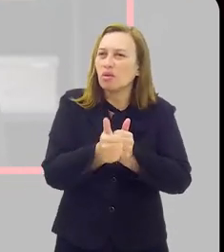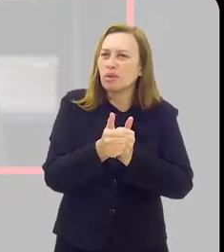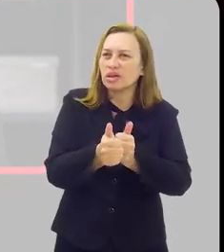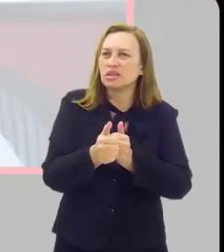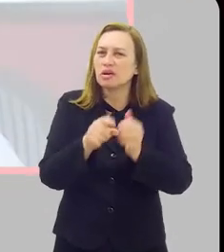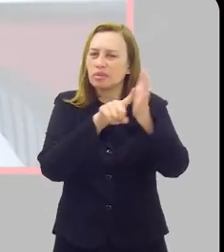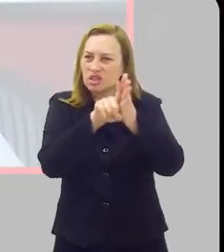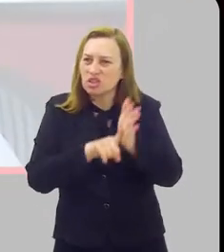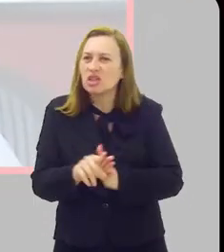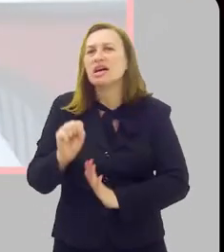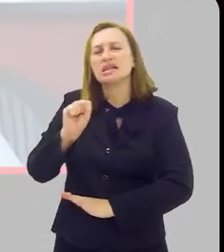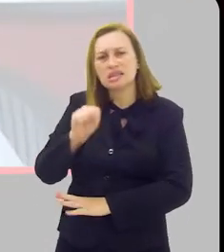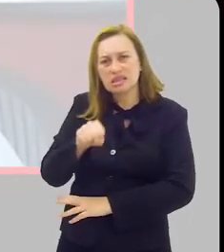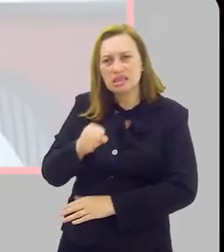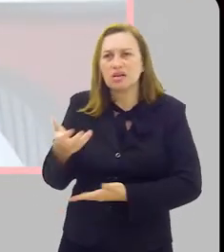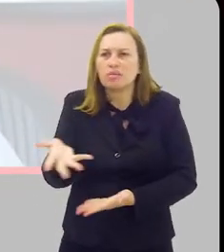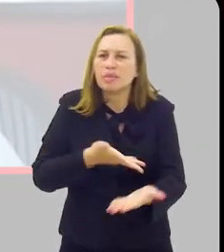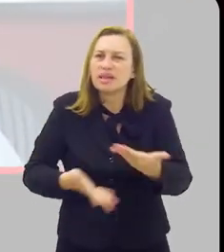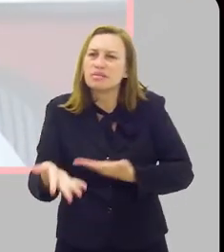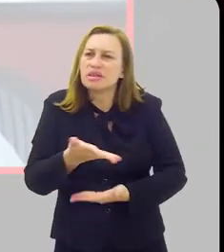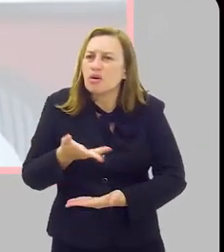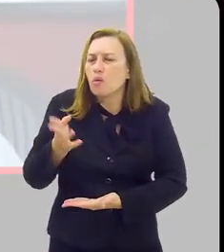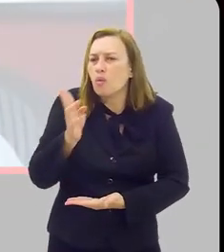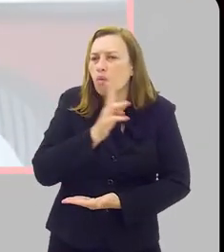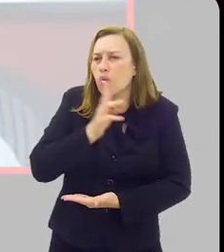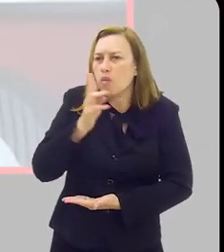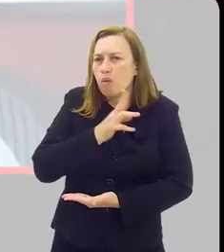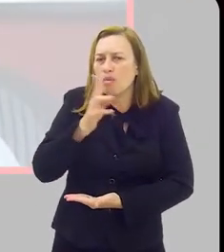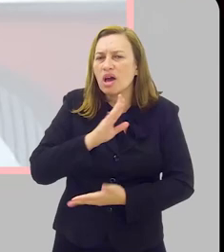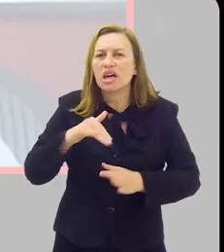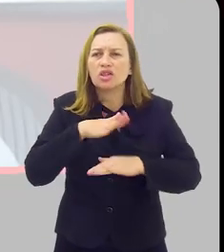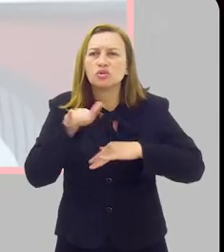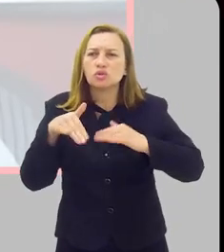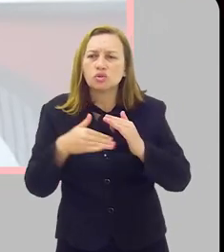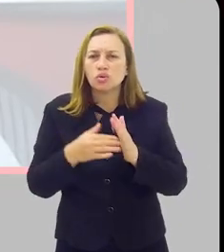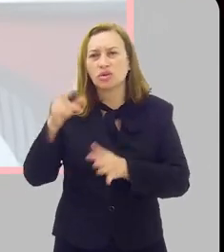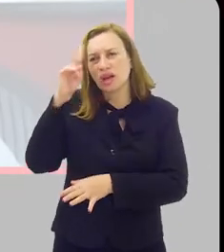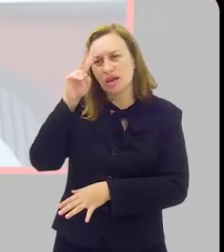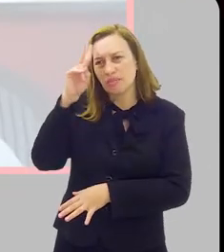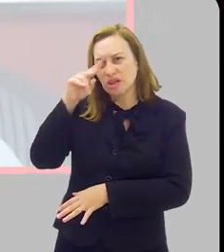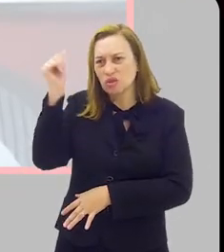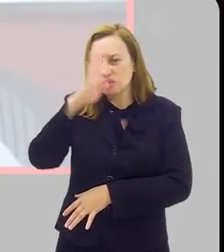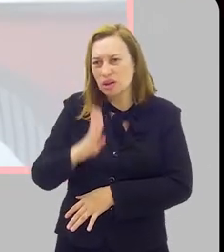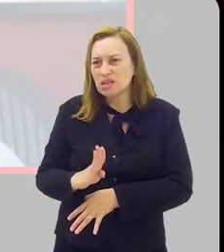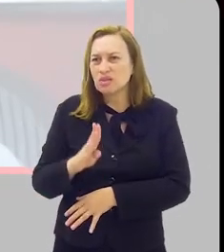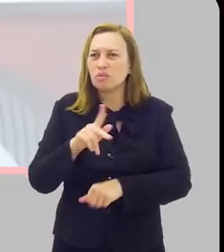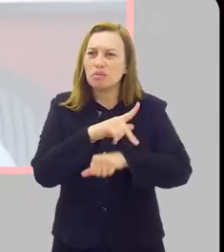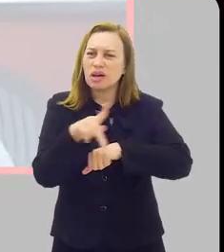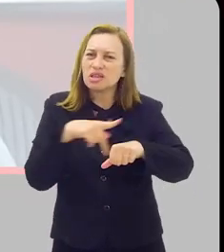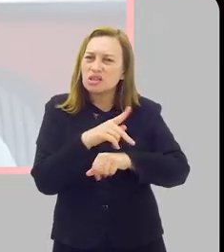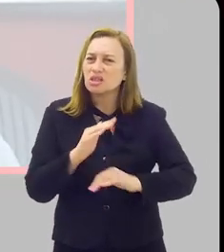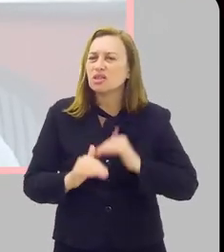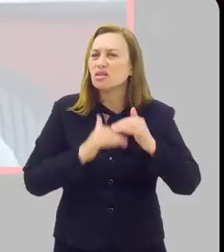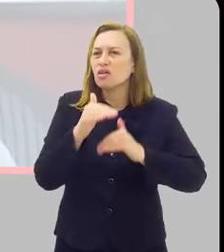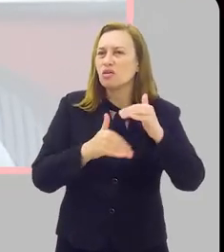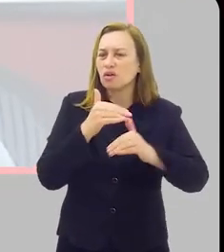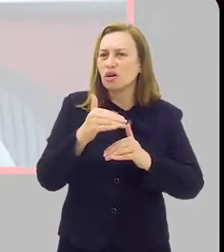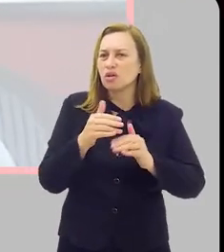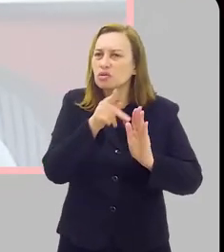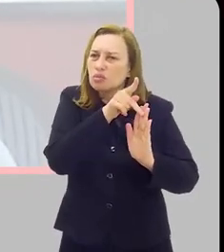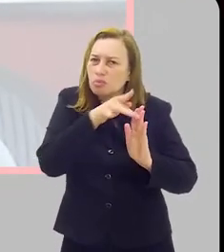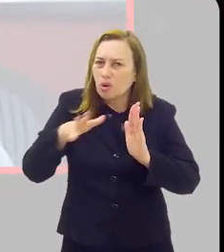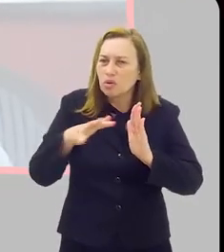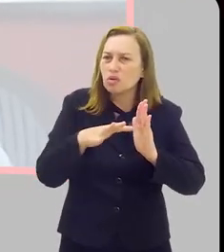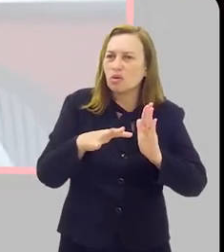Sim, claro. O Brasil tem uma participação superativa em todos os... Lembrando que o Brasil foi o país que desenvolveu os